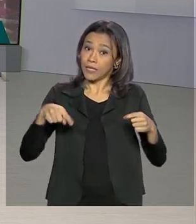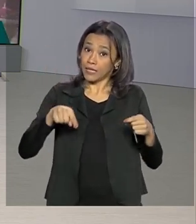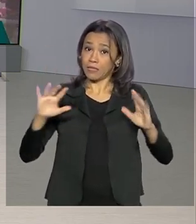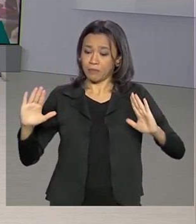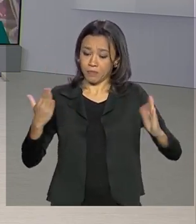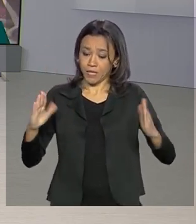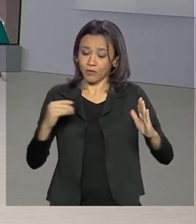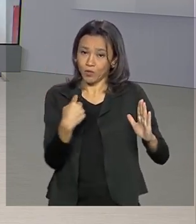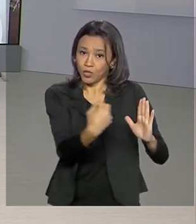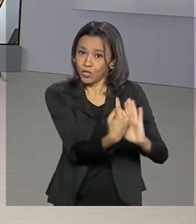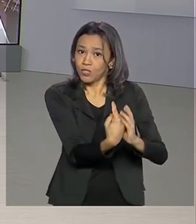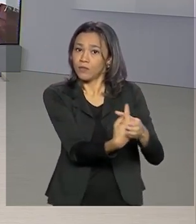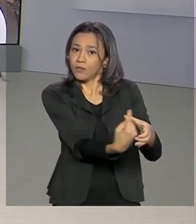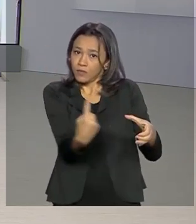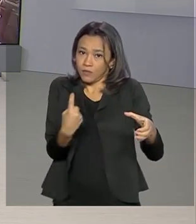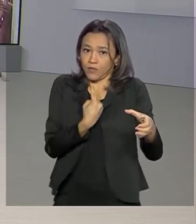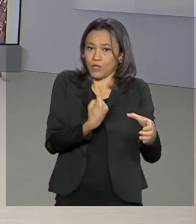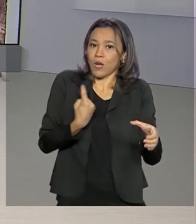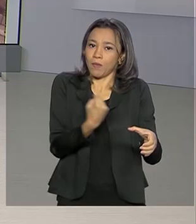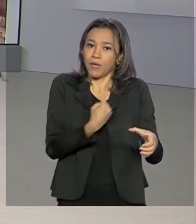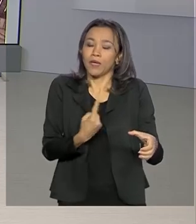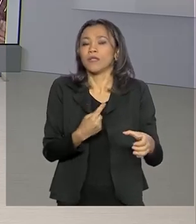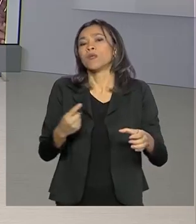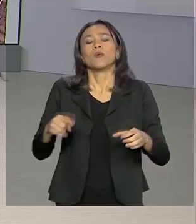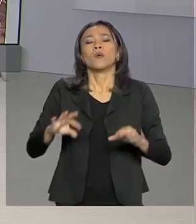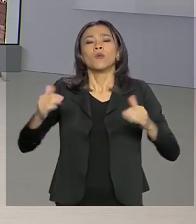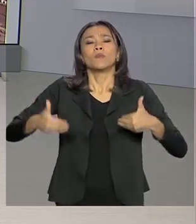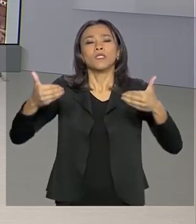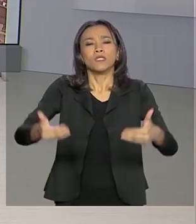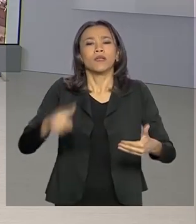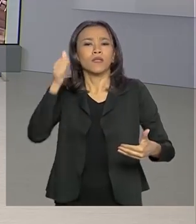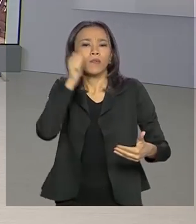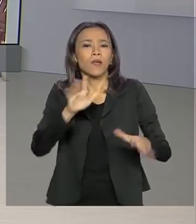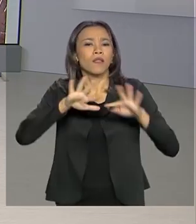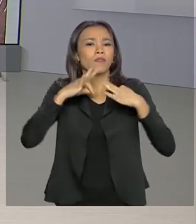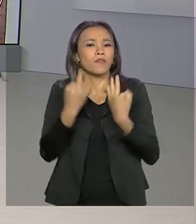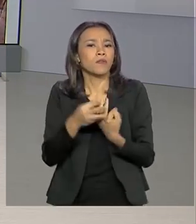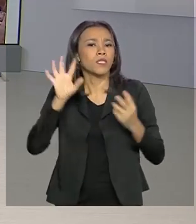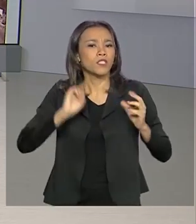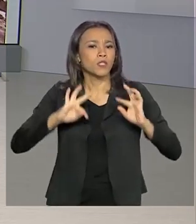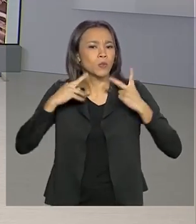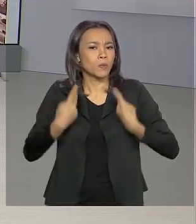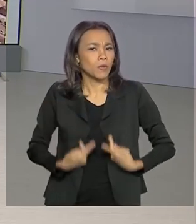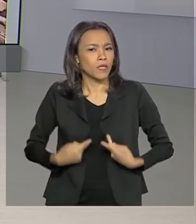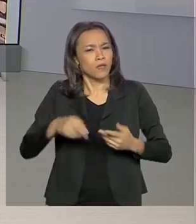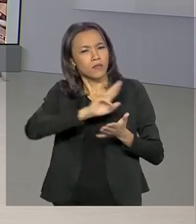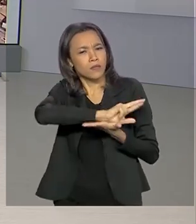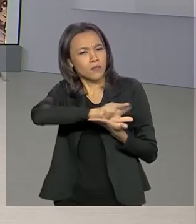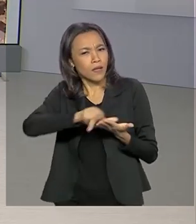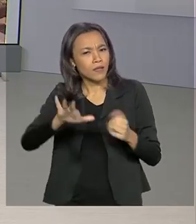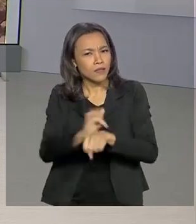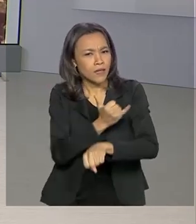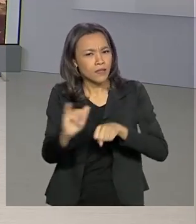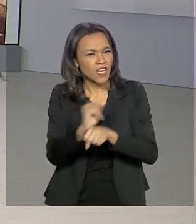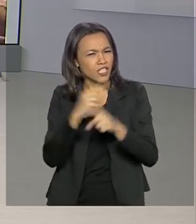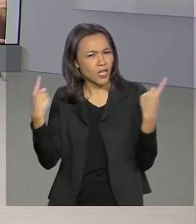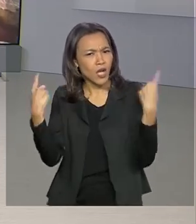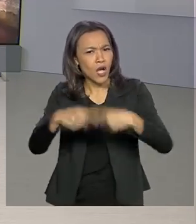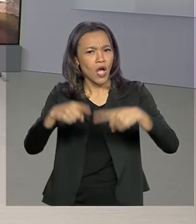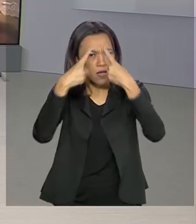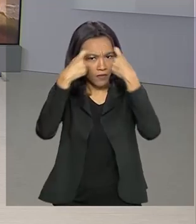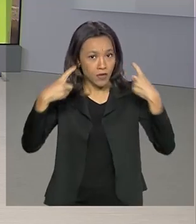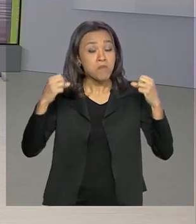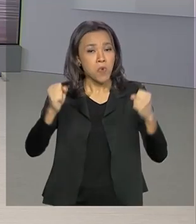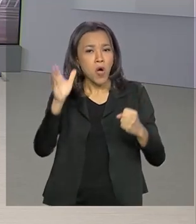Ministério da Mulher, da Família e dos Direitos Humanos preparou uma série de medidas para combater a violência. As denúncias podem ser feitas pelo